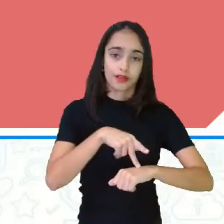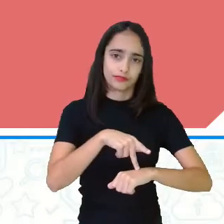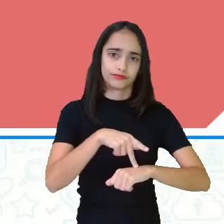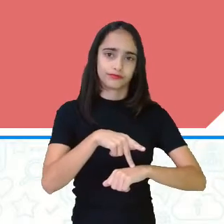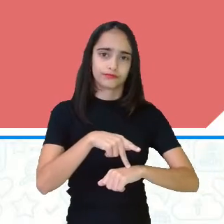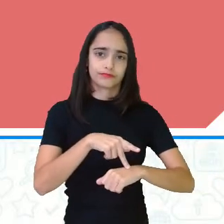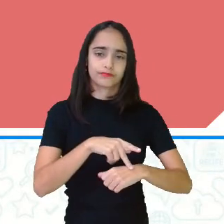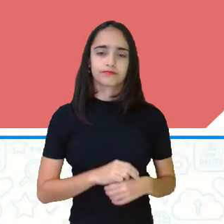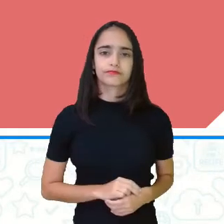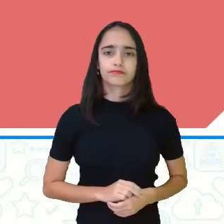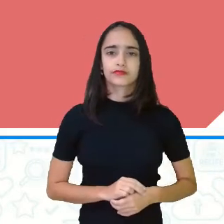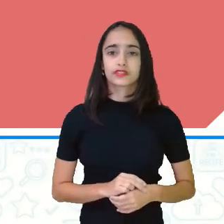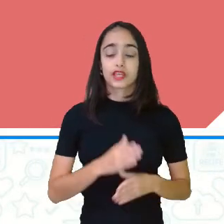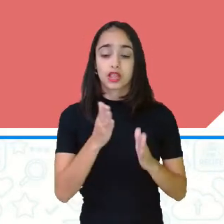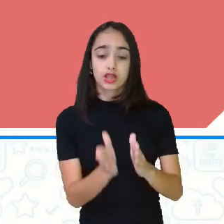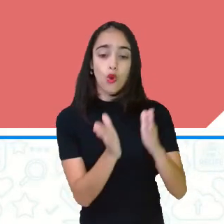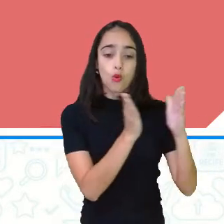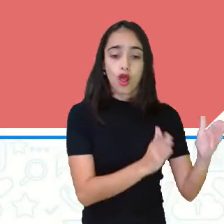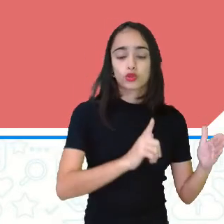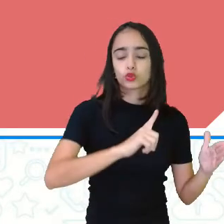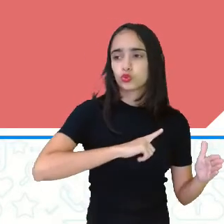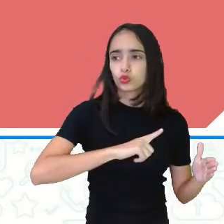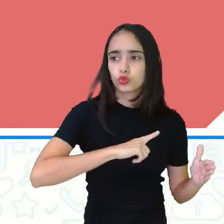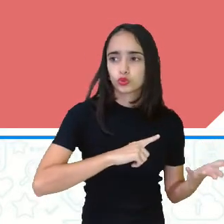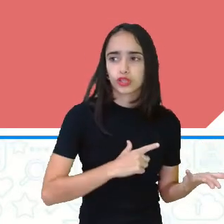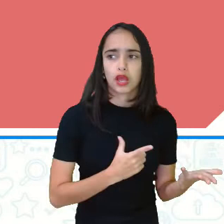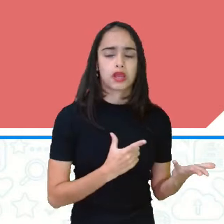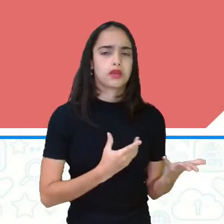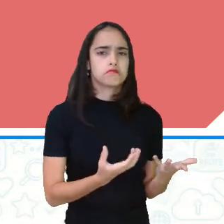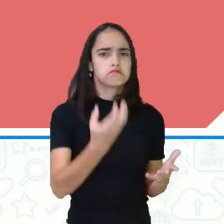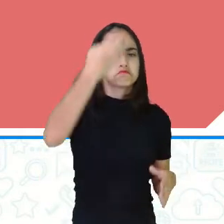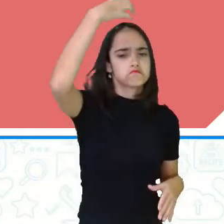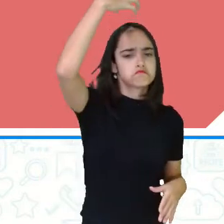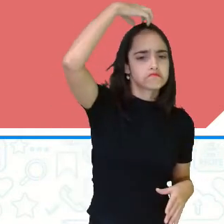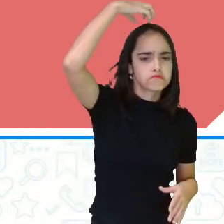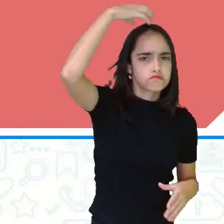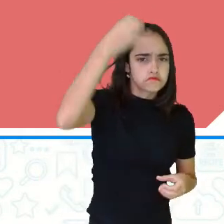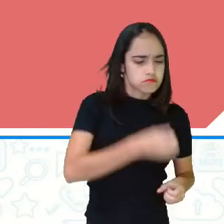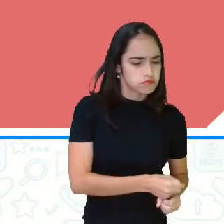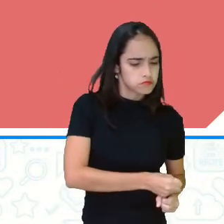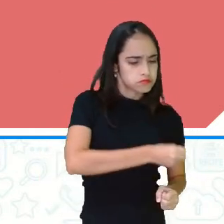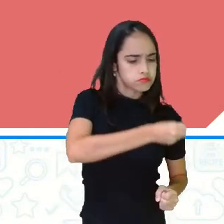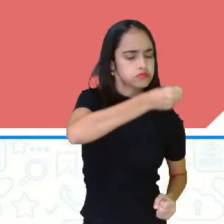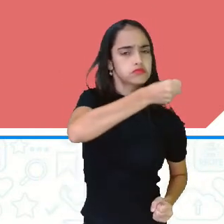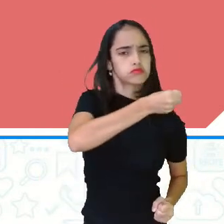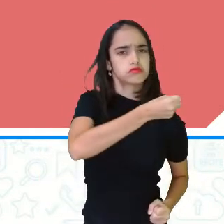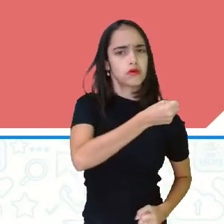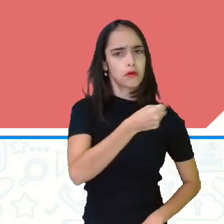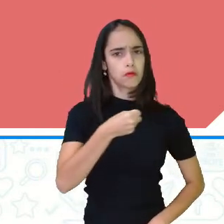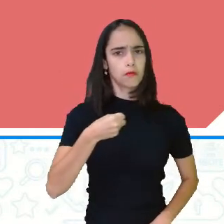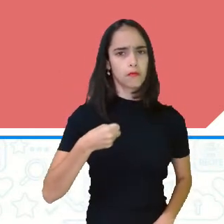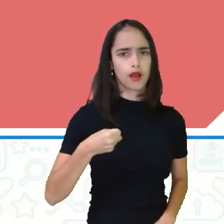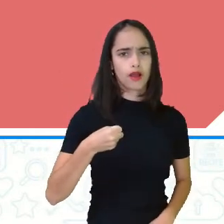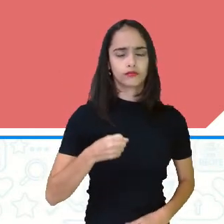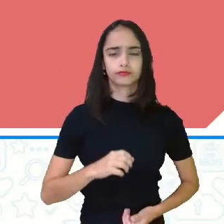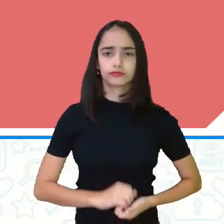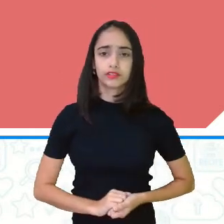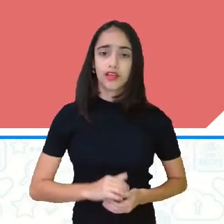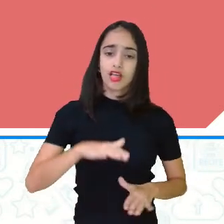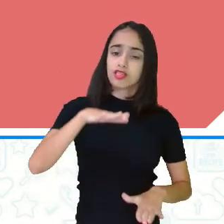Na monarquia, tem uma imperatriz, tem um imperador, pode ter um rei ou pode ter uma rainha.